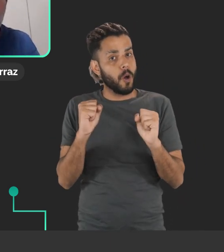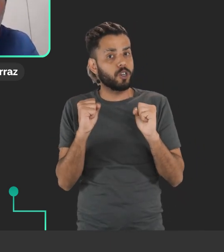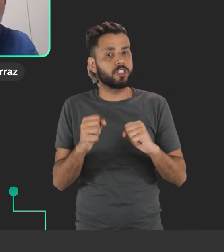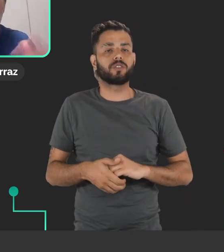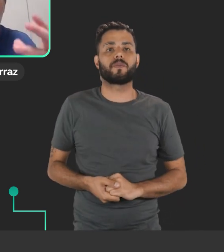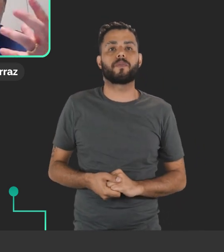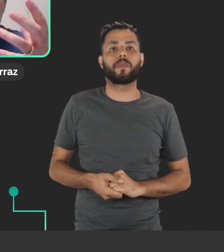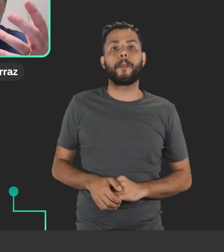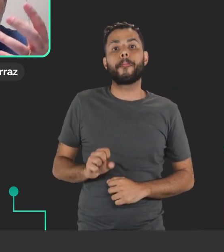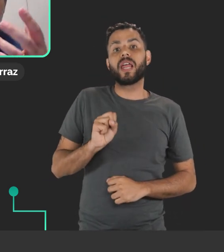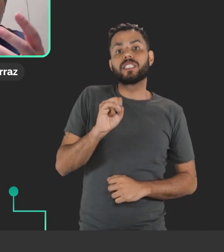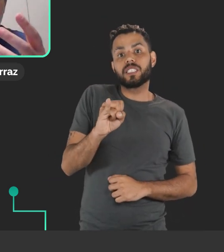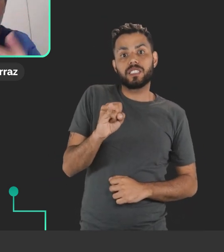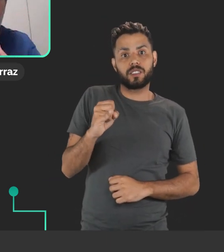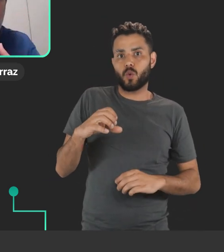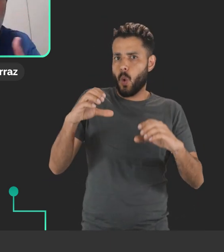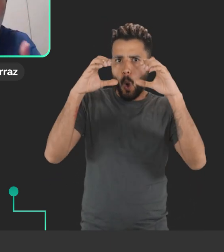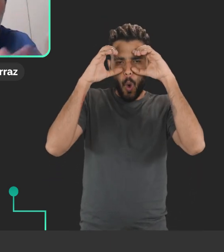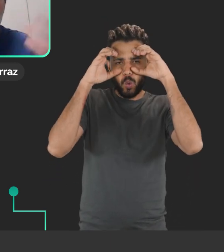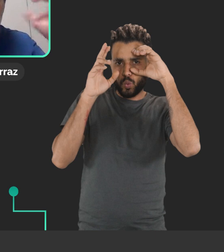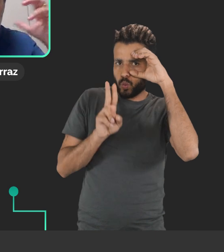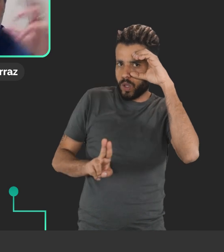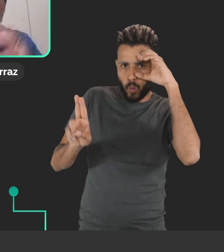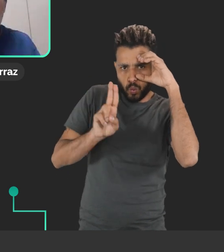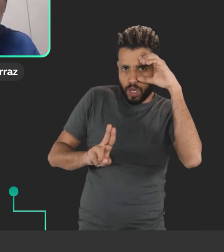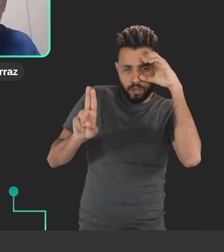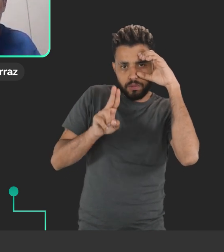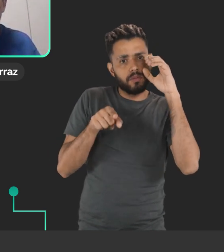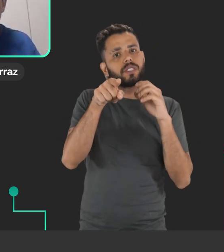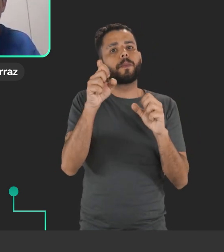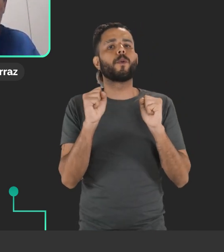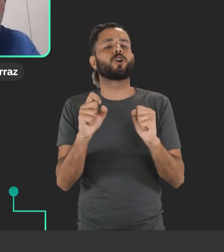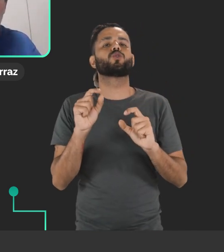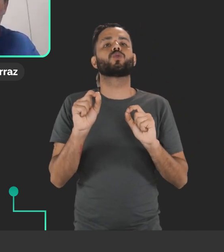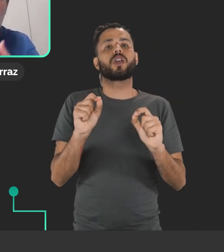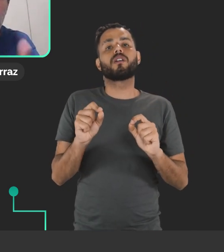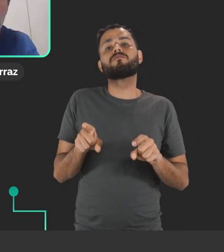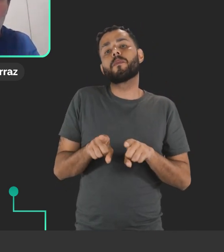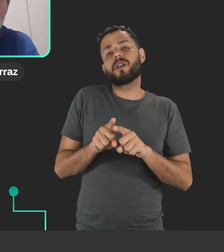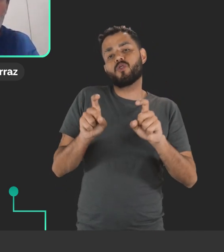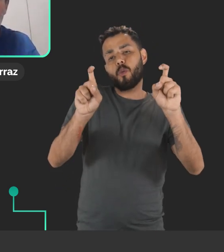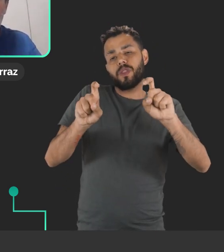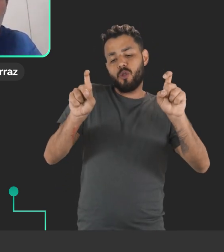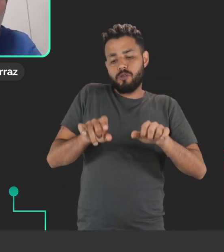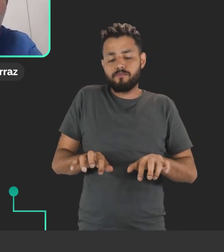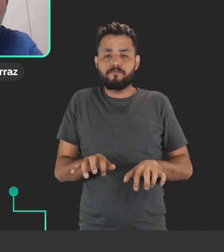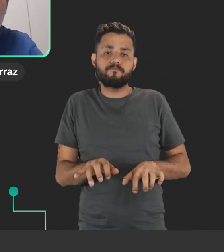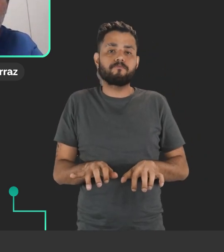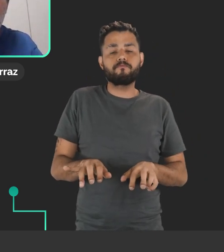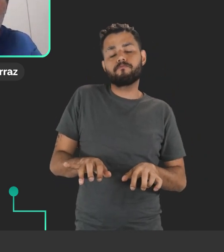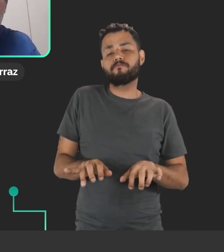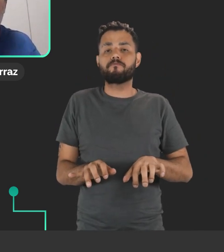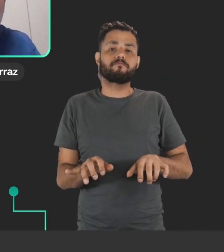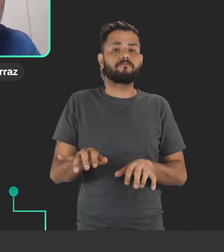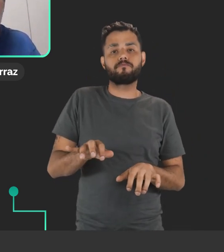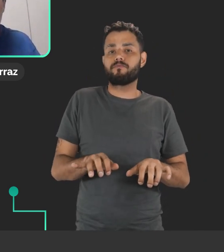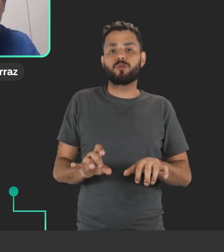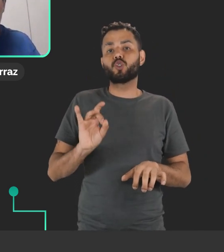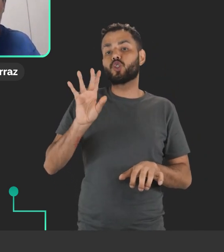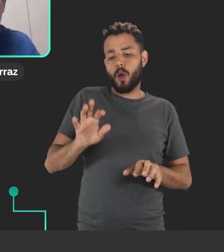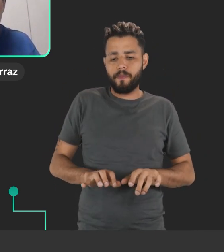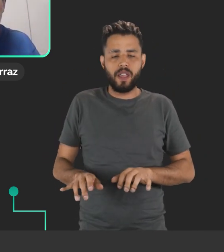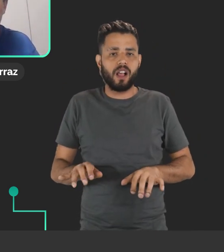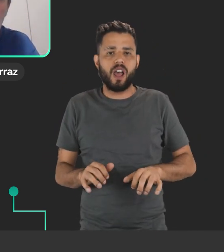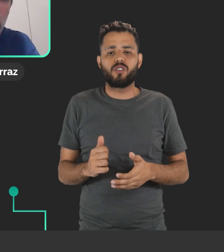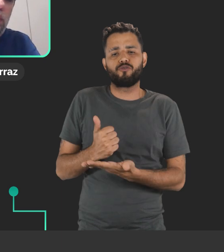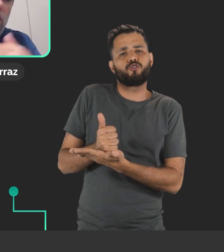estiver utilizando esse óculos, né, de realidade virtual, você pode simplesmente fazer pelo computador e fazer a navegação